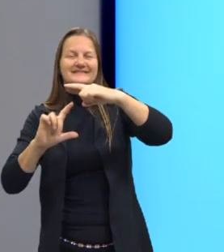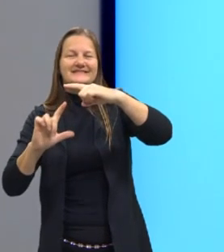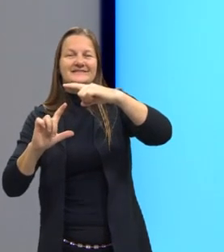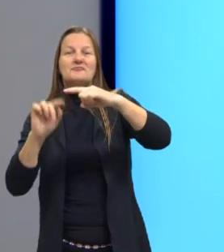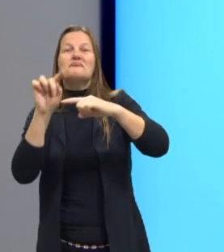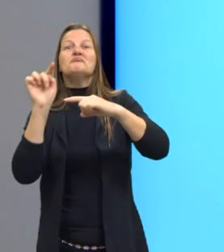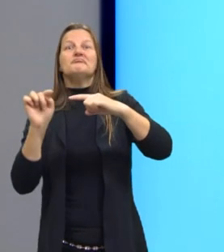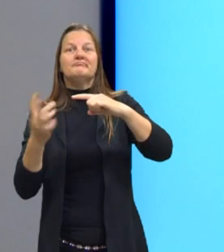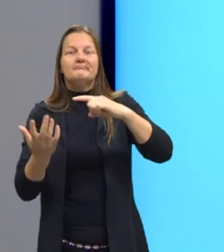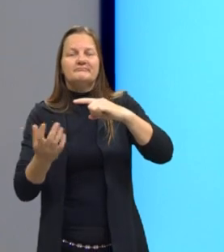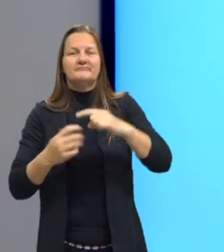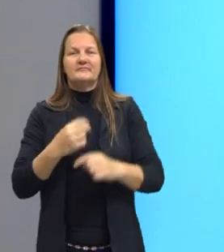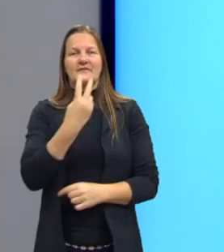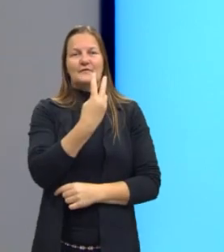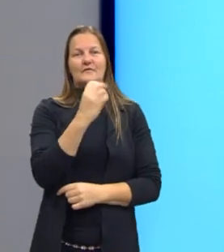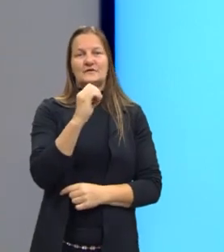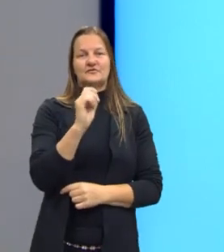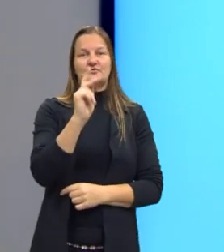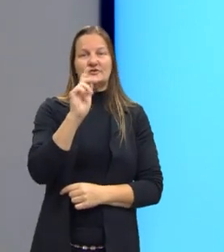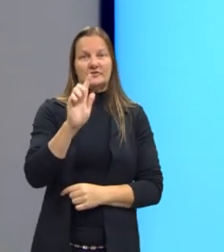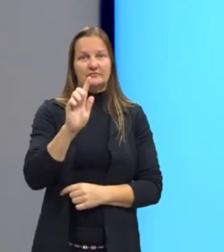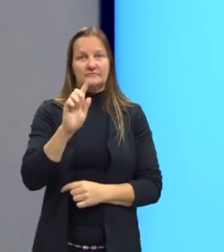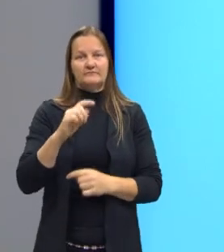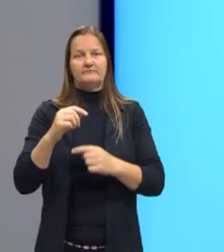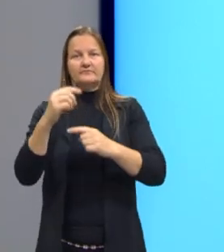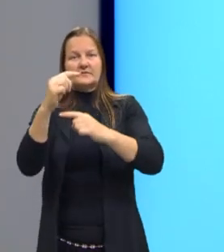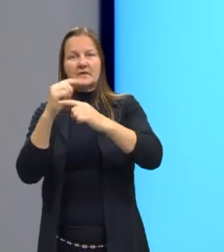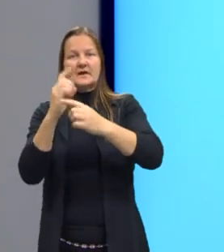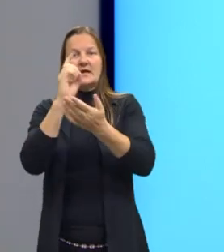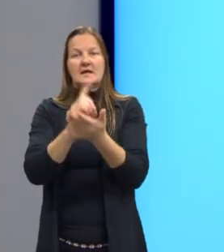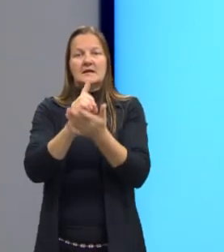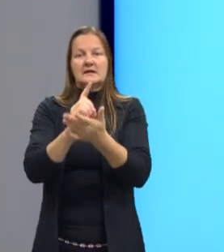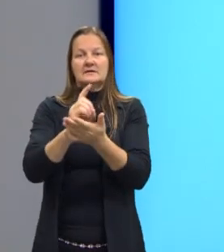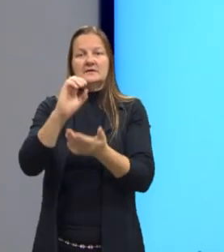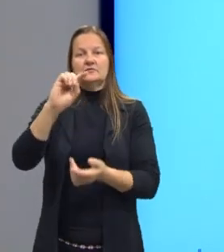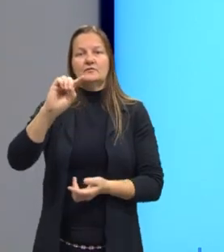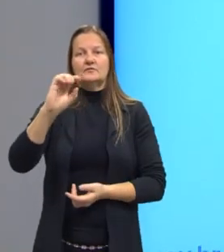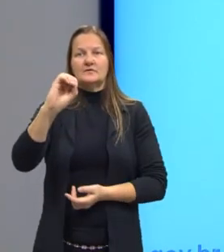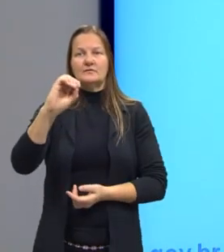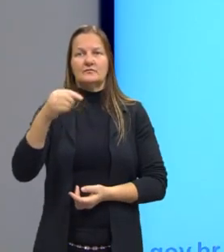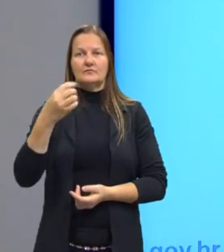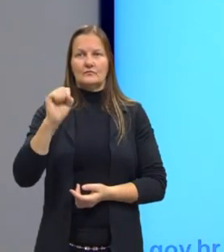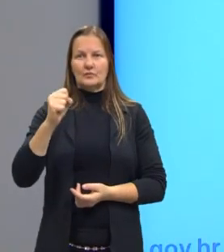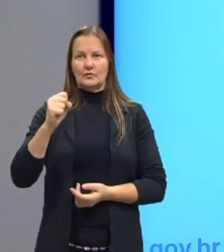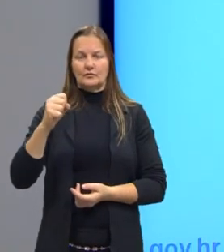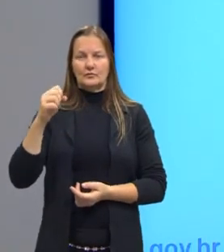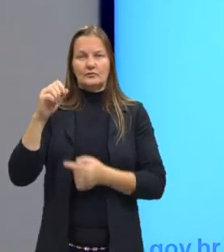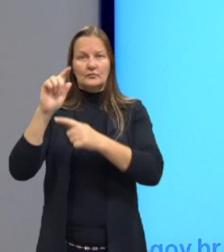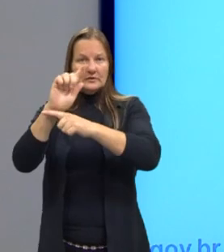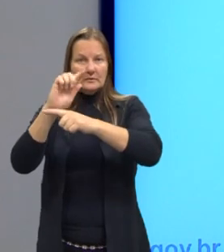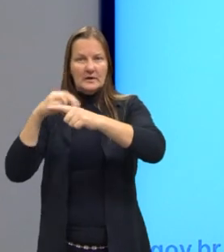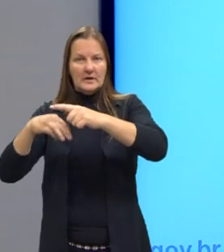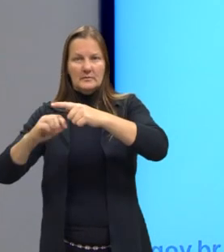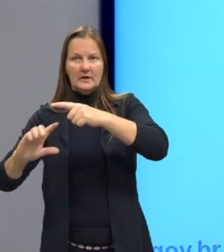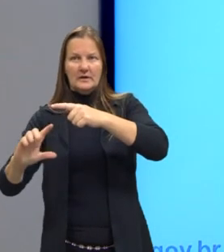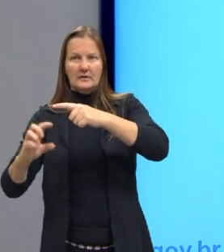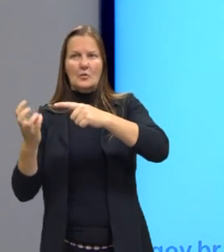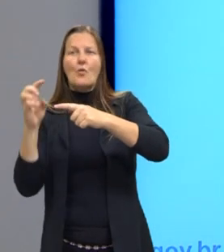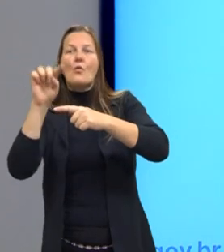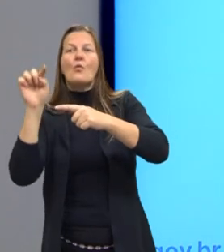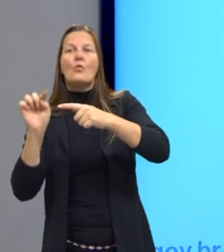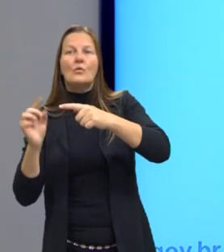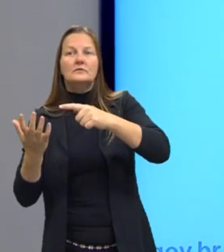20 quilos de etanol, sendo a densidade 0,8 gramas por ml, eu vou ter quantos